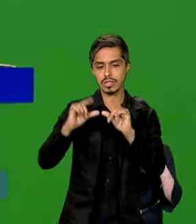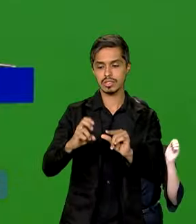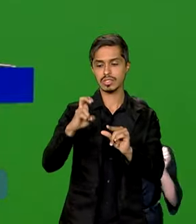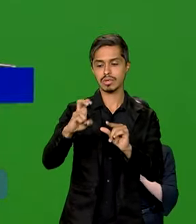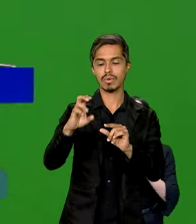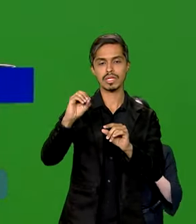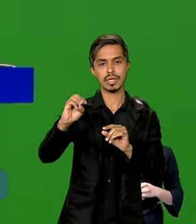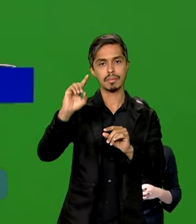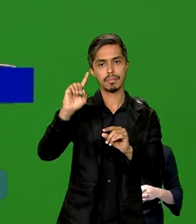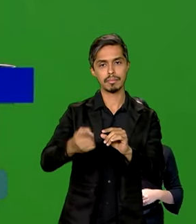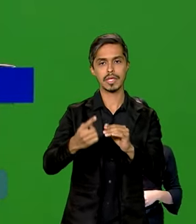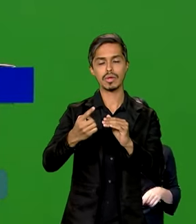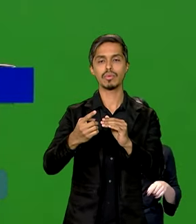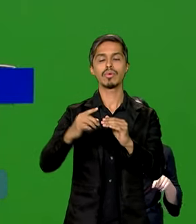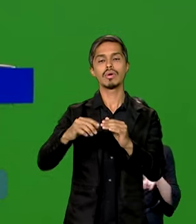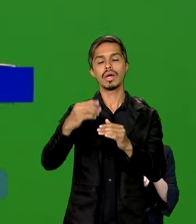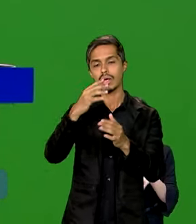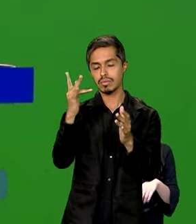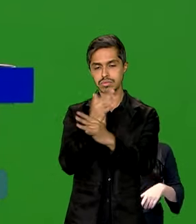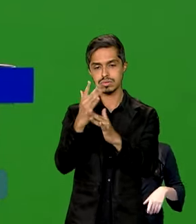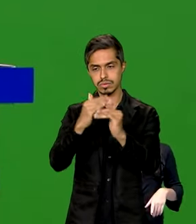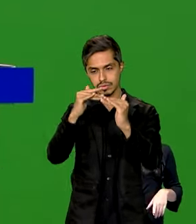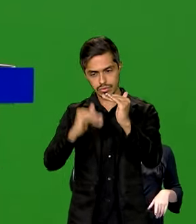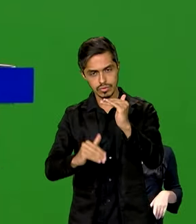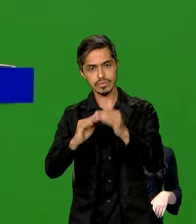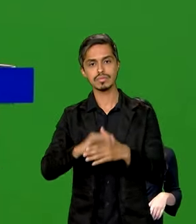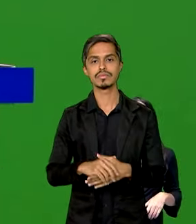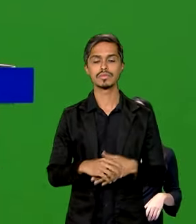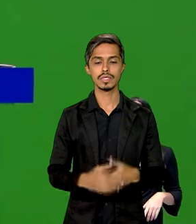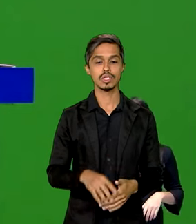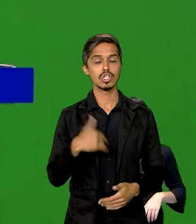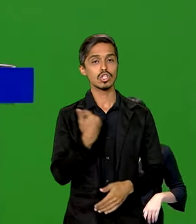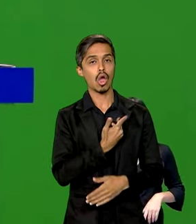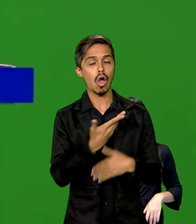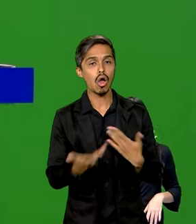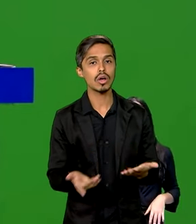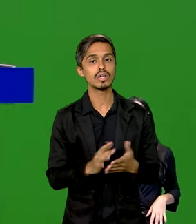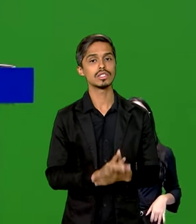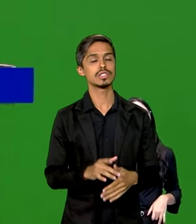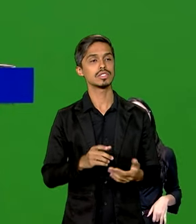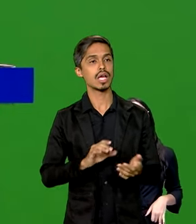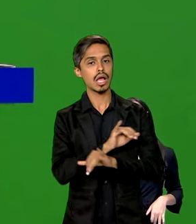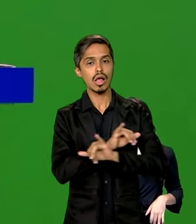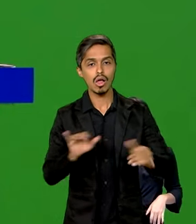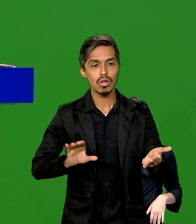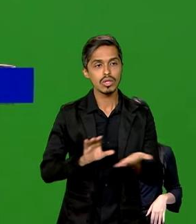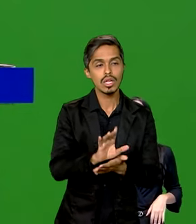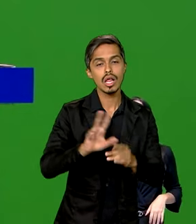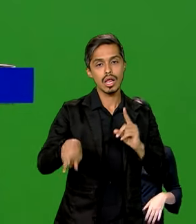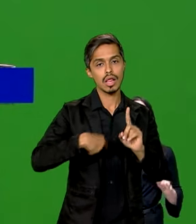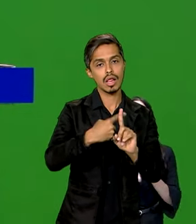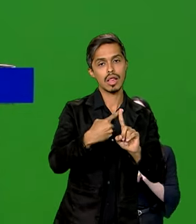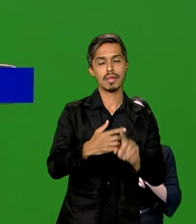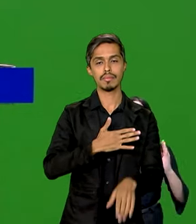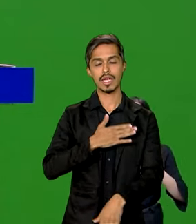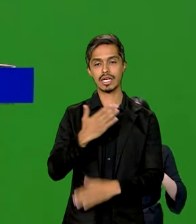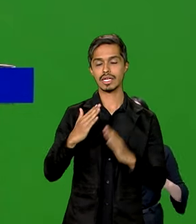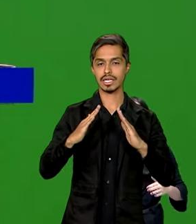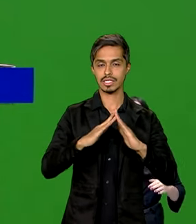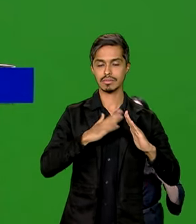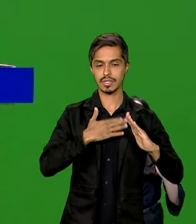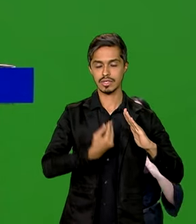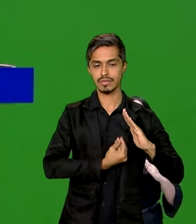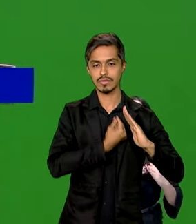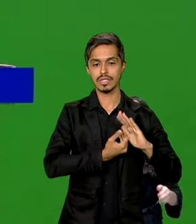Nos próximos dias vamos anunciar o lançamento do FINIS, que é uma medida adicional do Minha Casa Minha Vida, que eu tenho